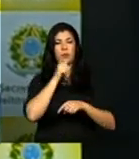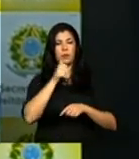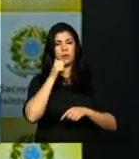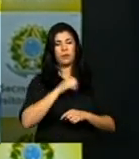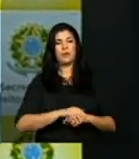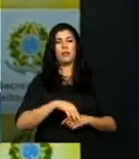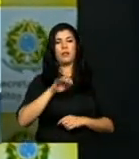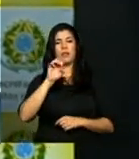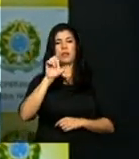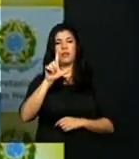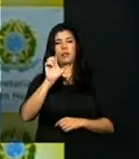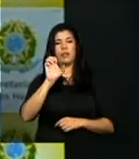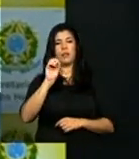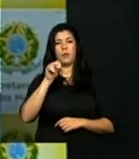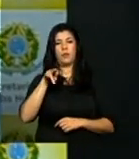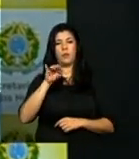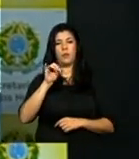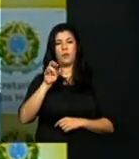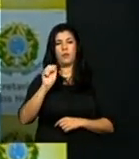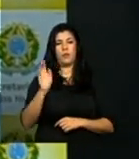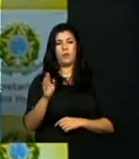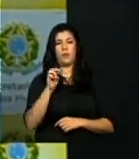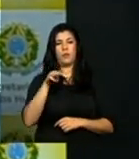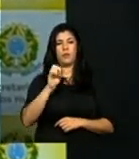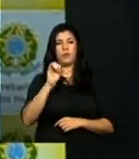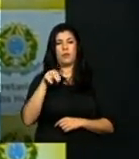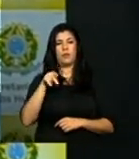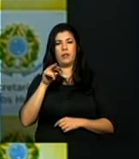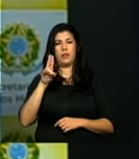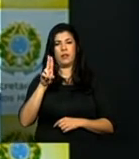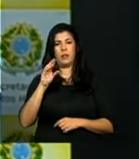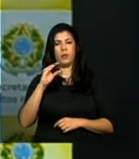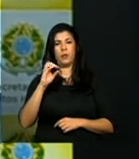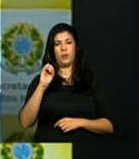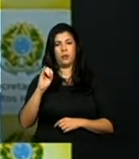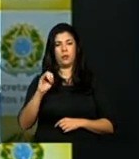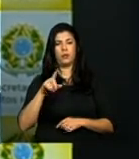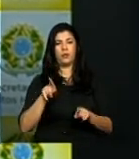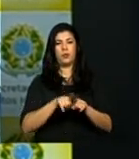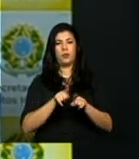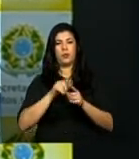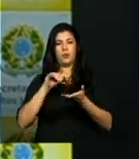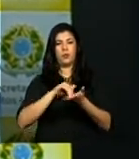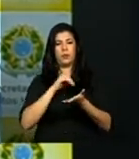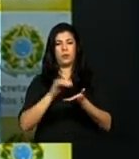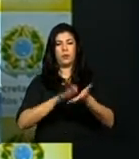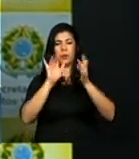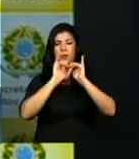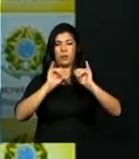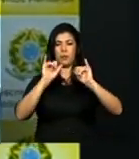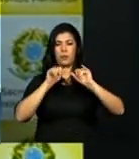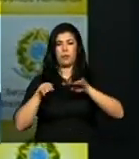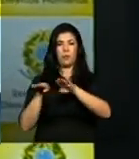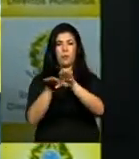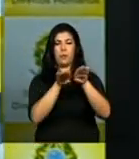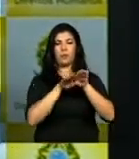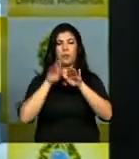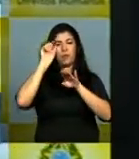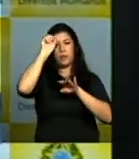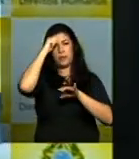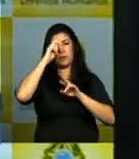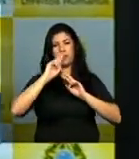Minicucci, ministra de Estado, chefe da Secretaria de Políticas de Promoção da Igualdade Racial,